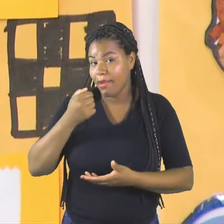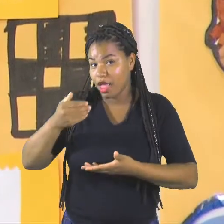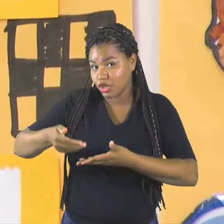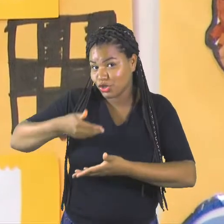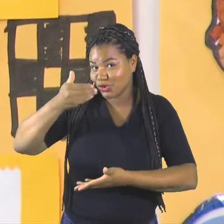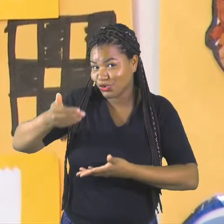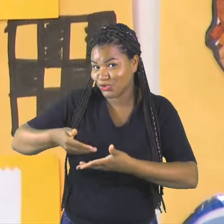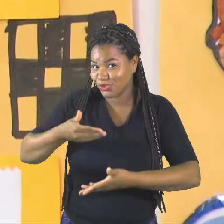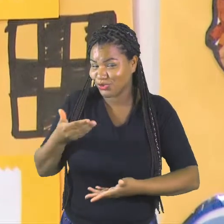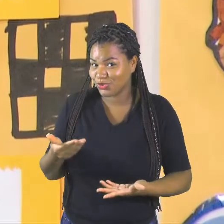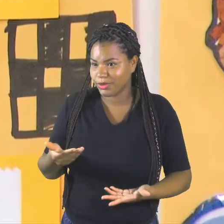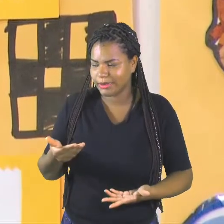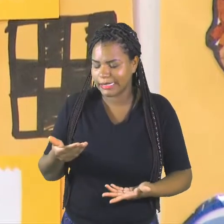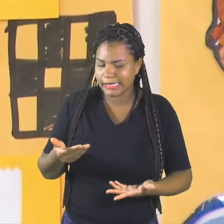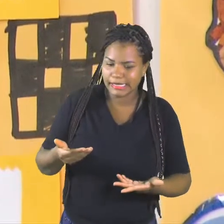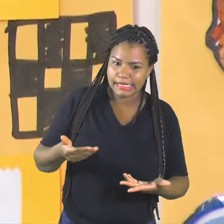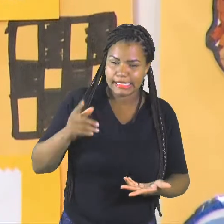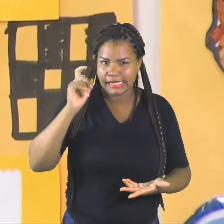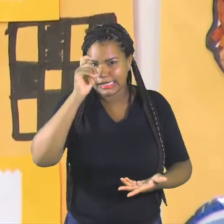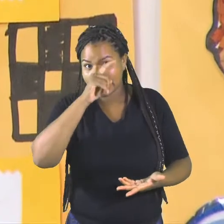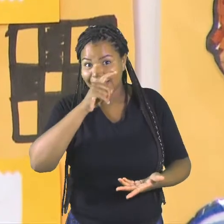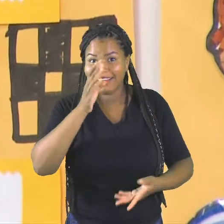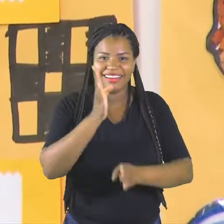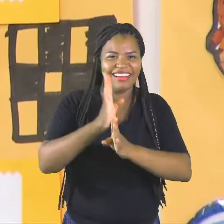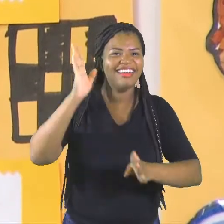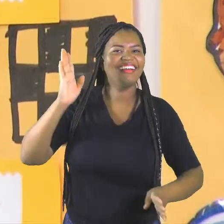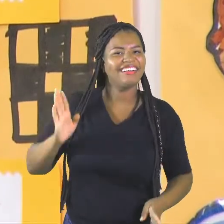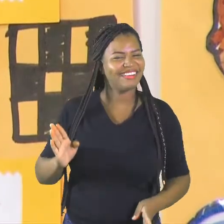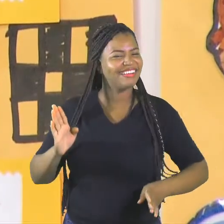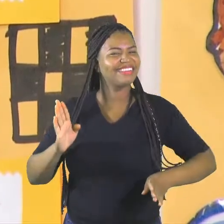E tá difícil? Achei!